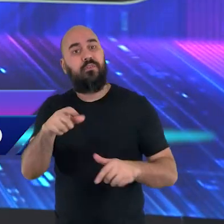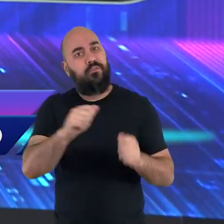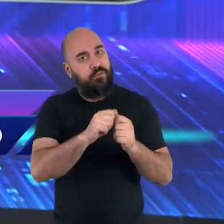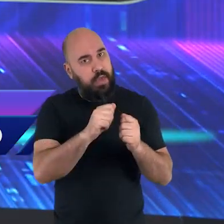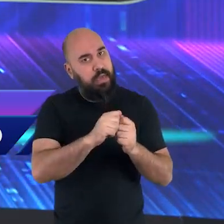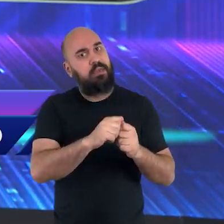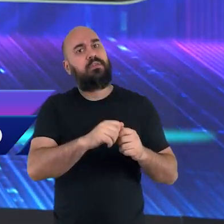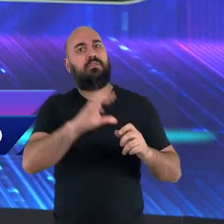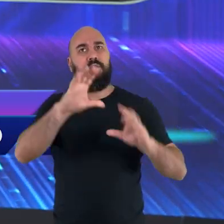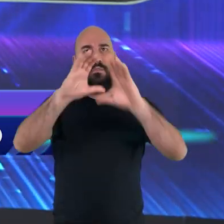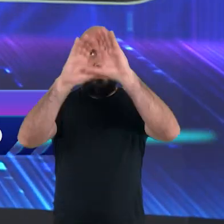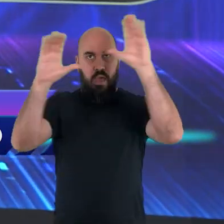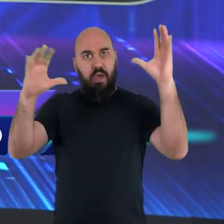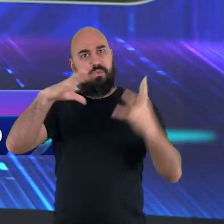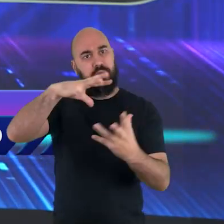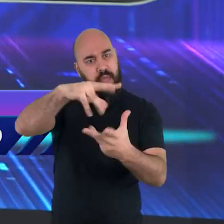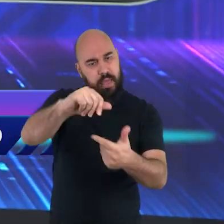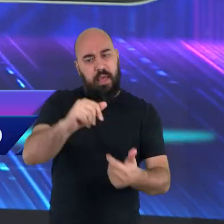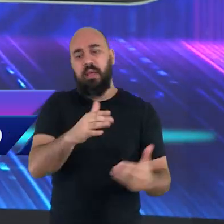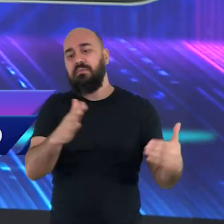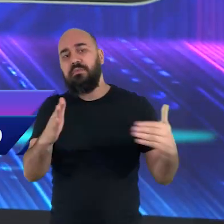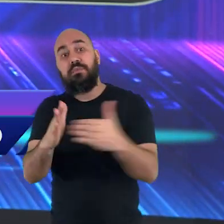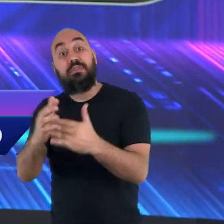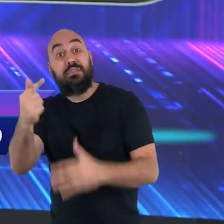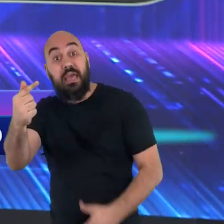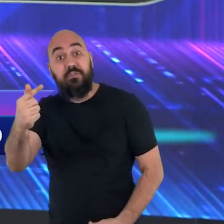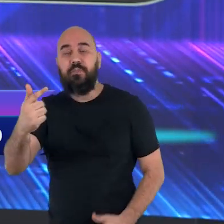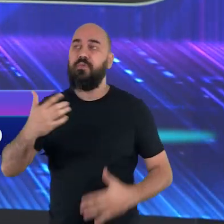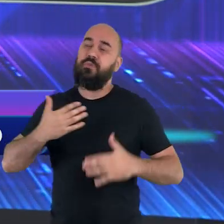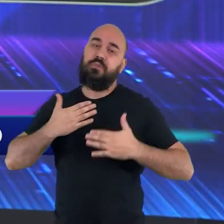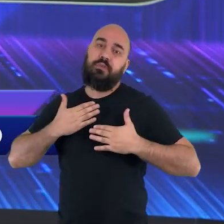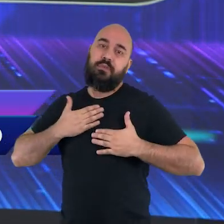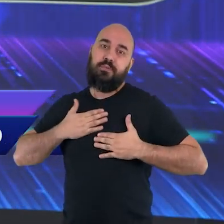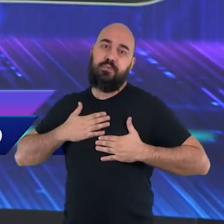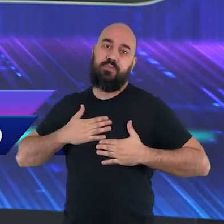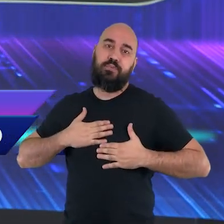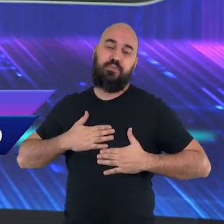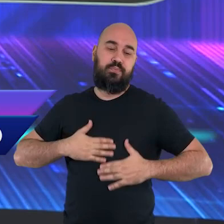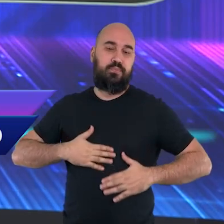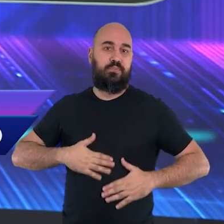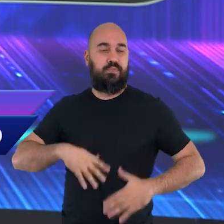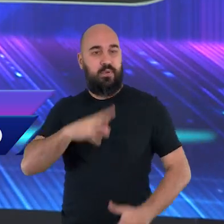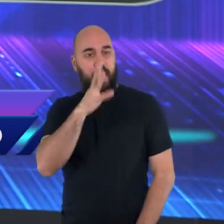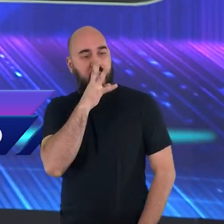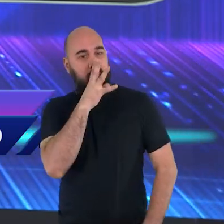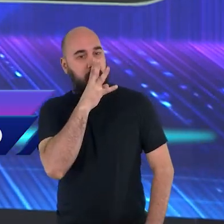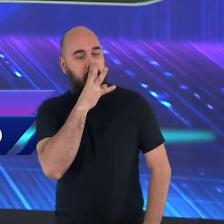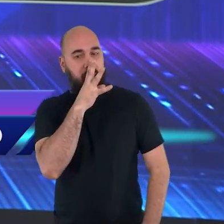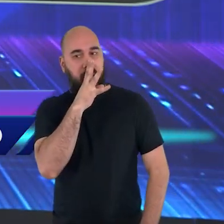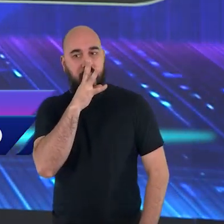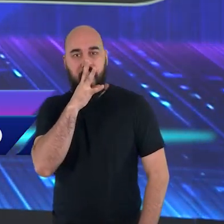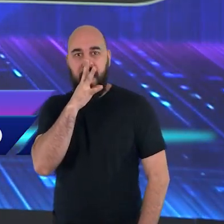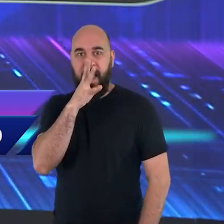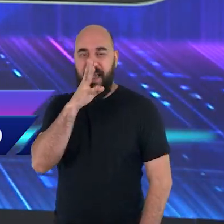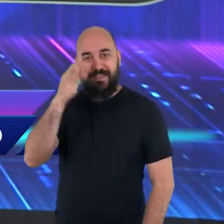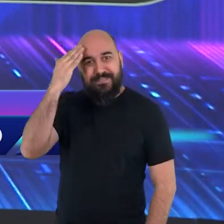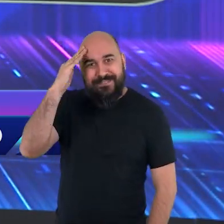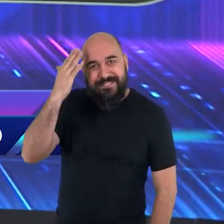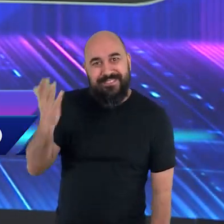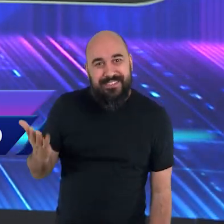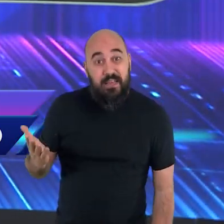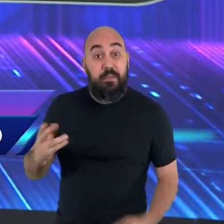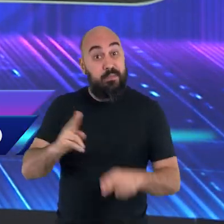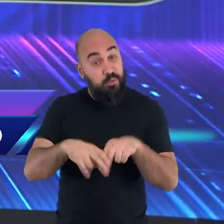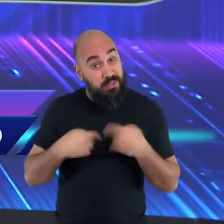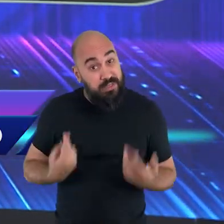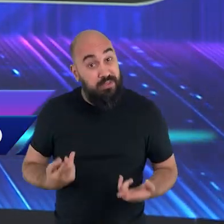É por isso que eu e você somos convidados a nos prepararmos para esse juízo vivendo de acordo com a Bíblia. Vivendo